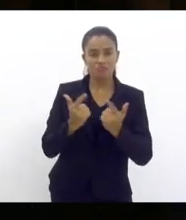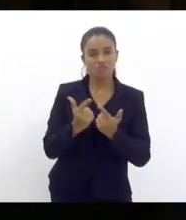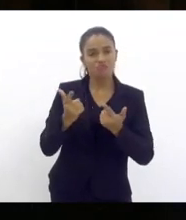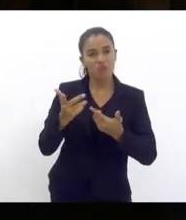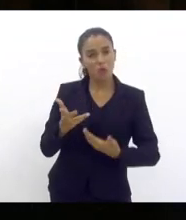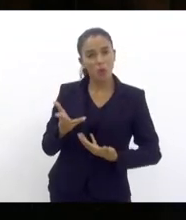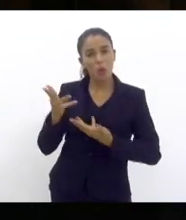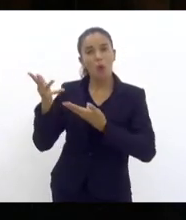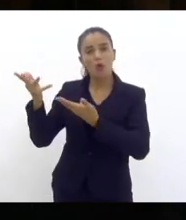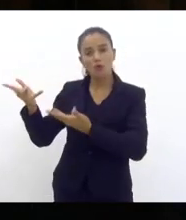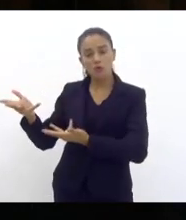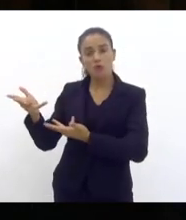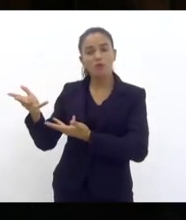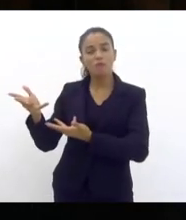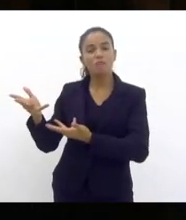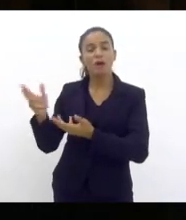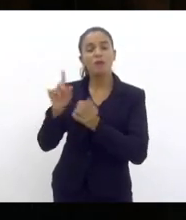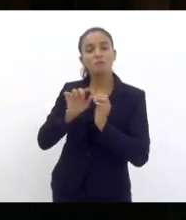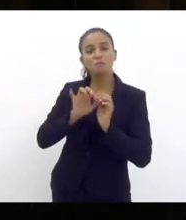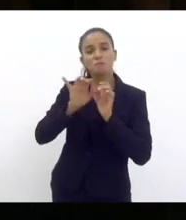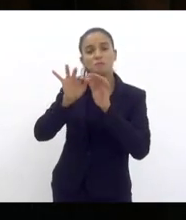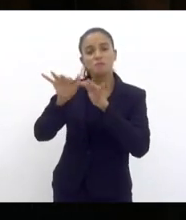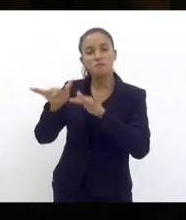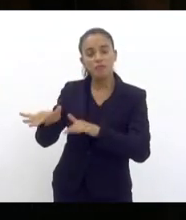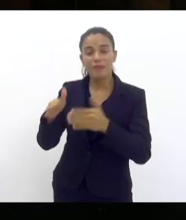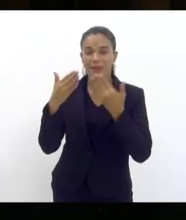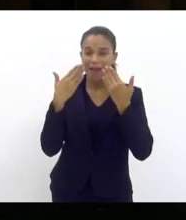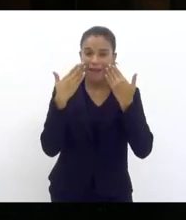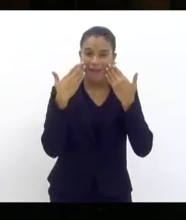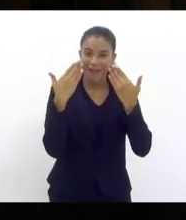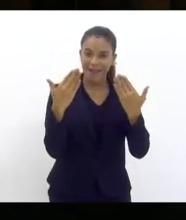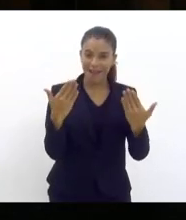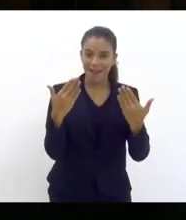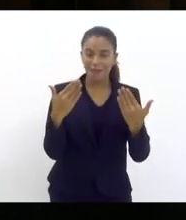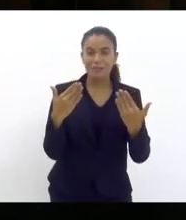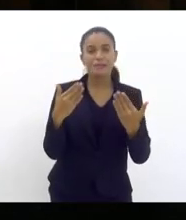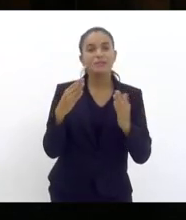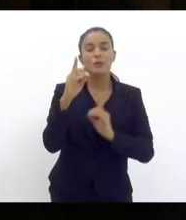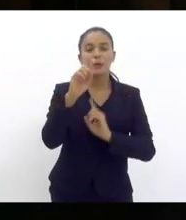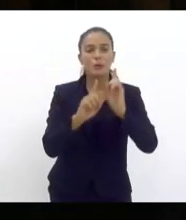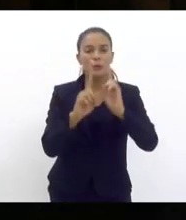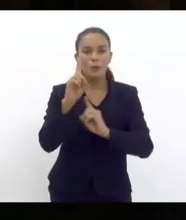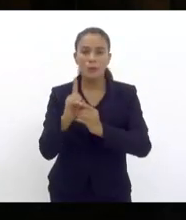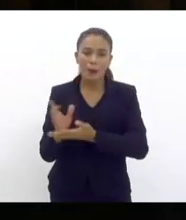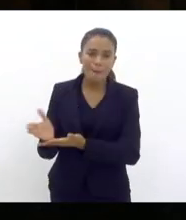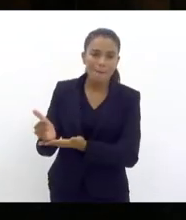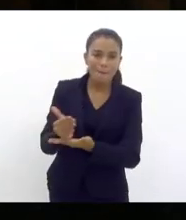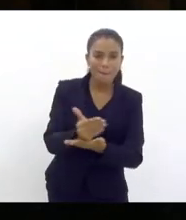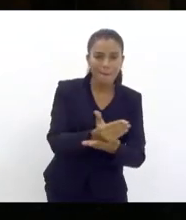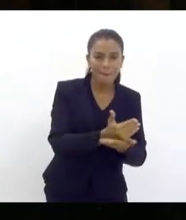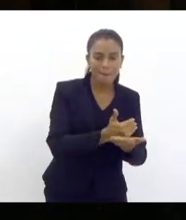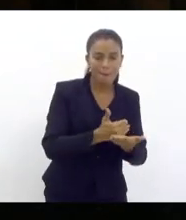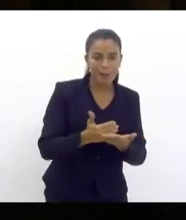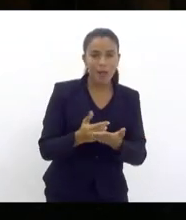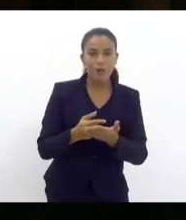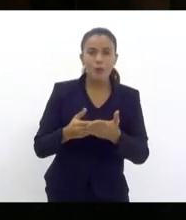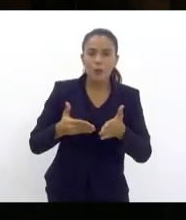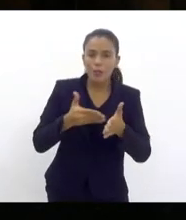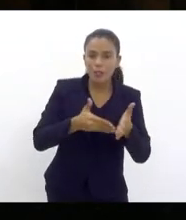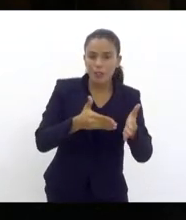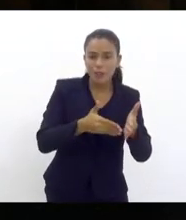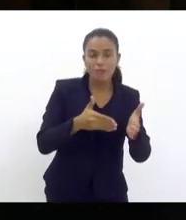convite para estarmos na apresentação dos dados relativos ao impacto da